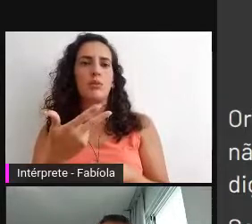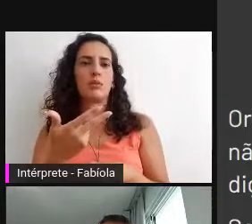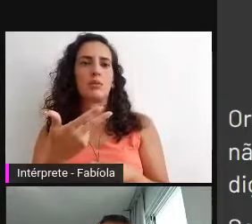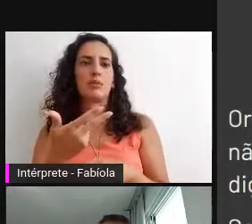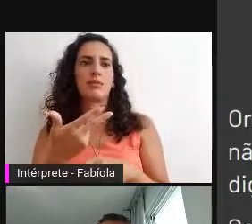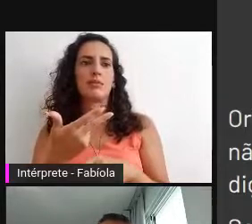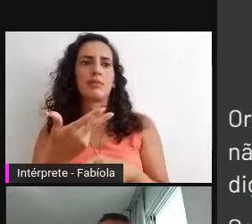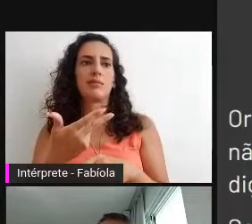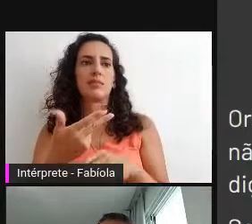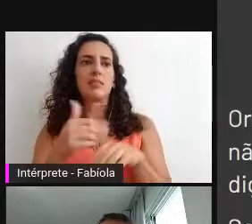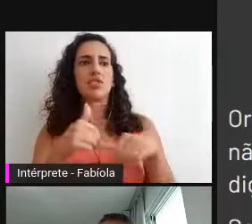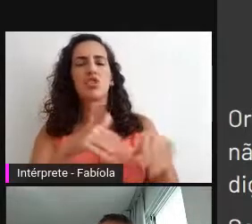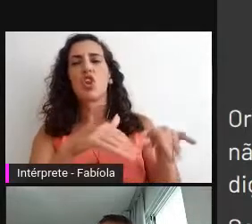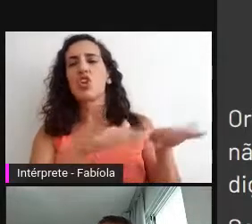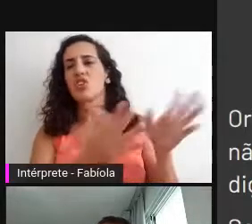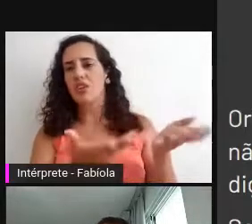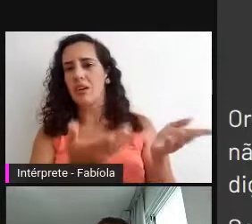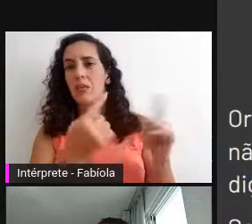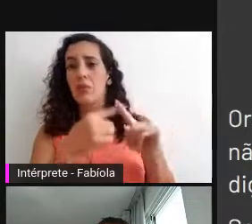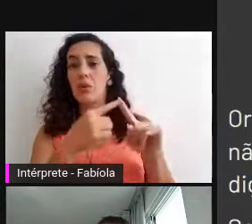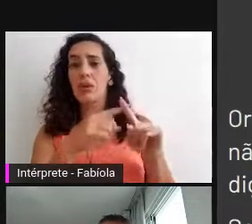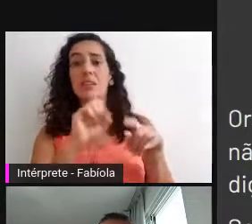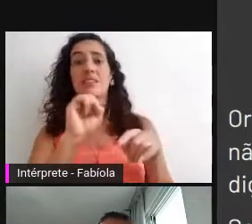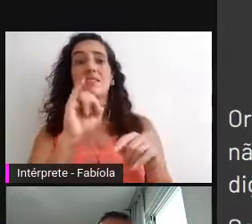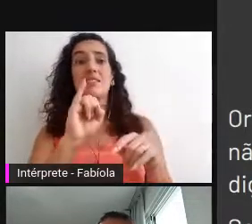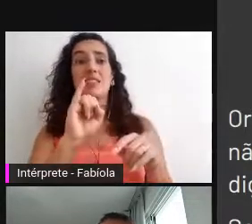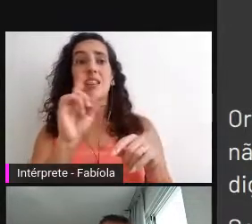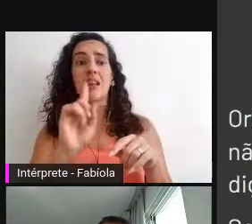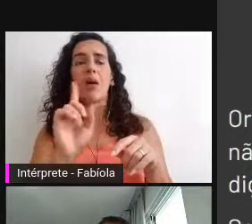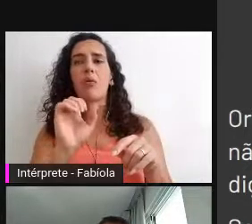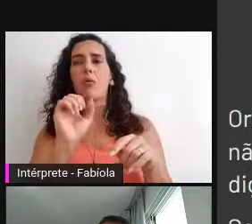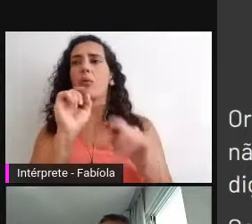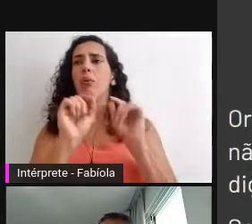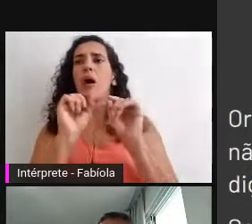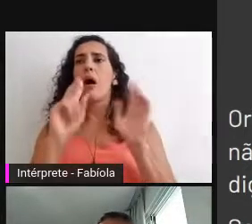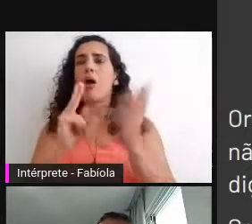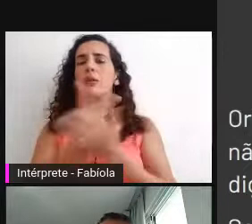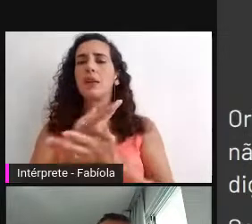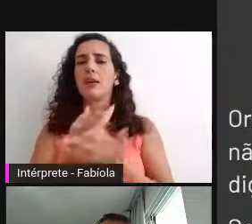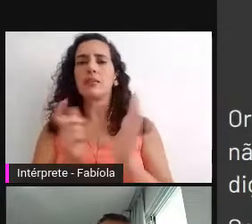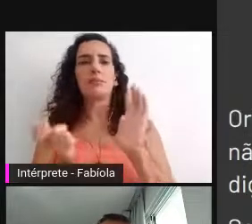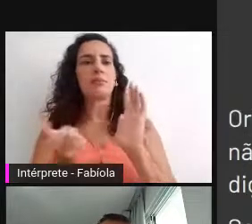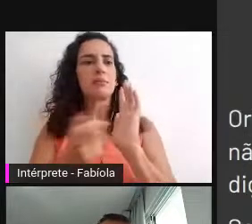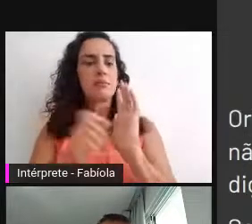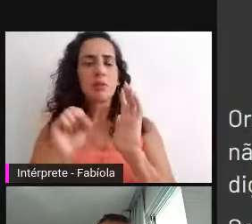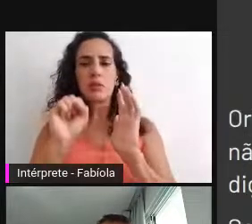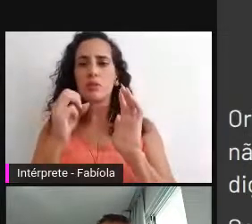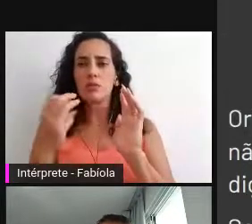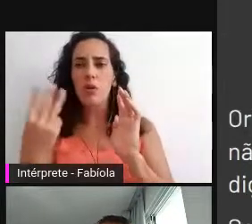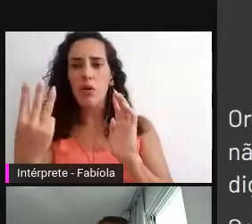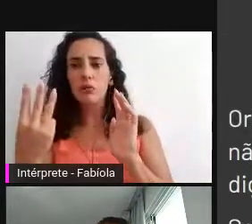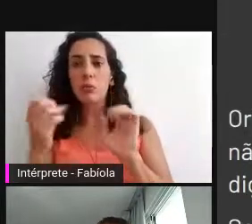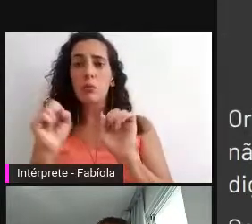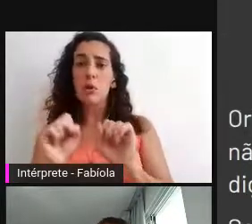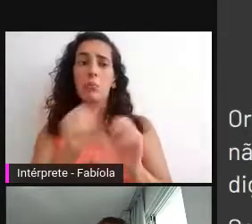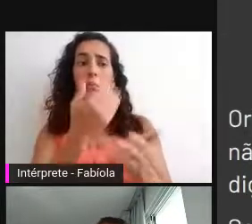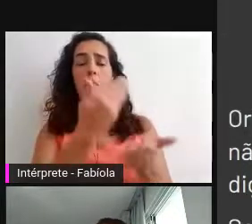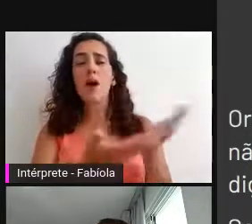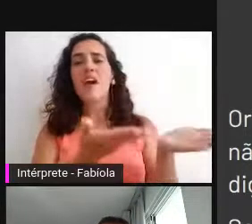senão, os softwares, os algoritmos e as metodologias de conversão podem se perder.